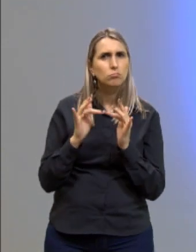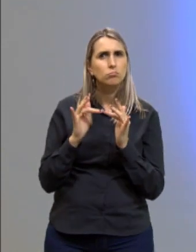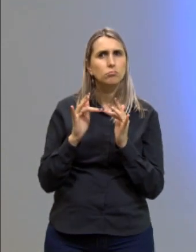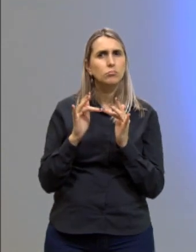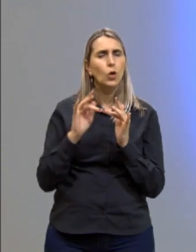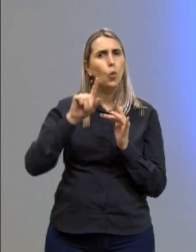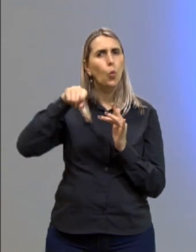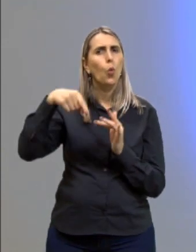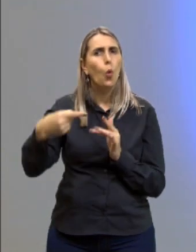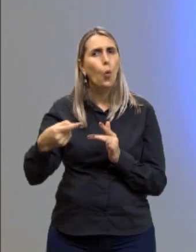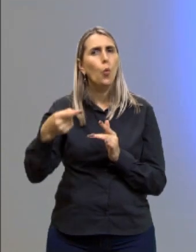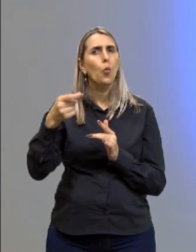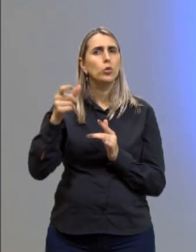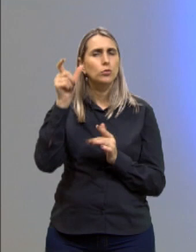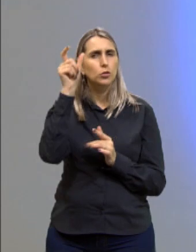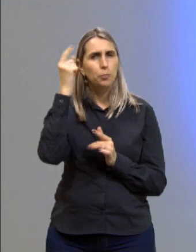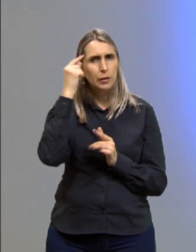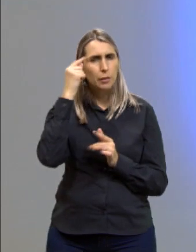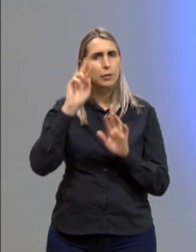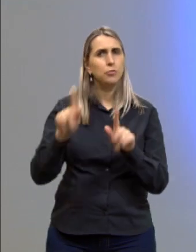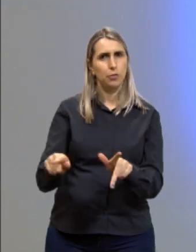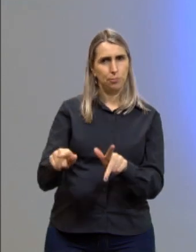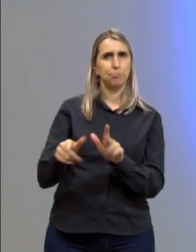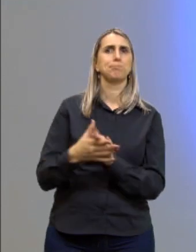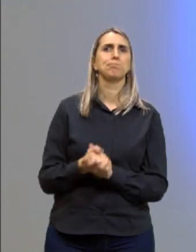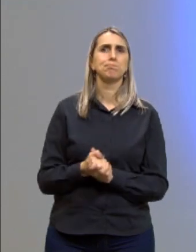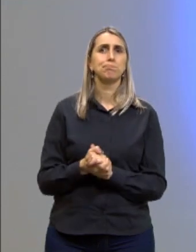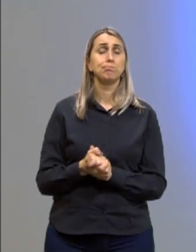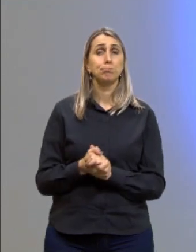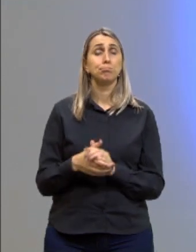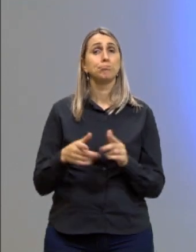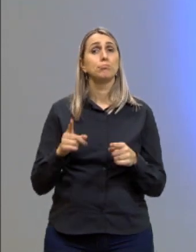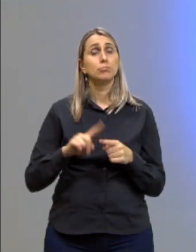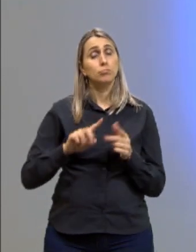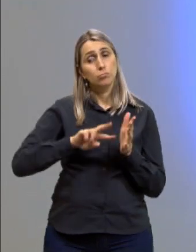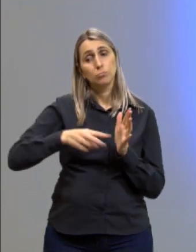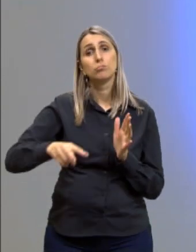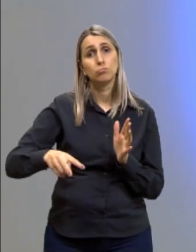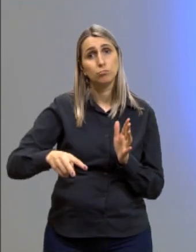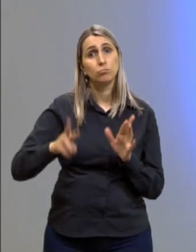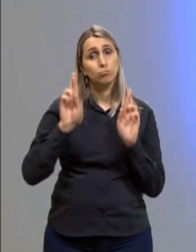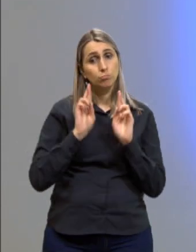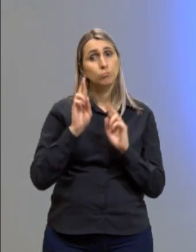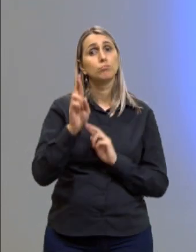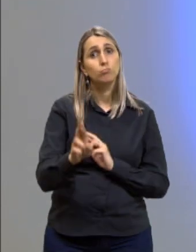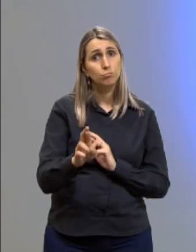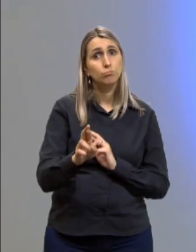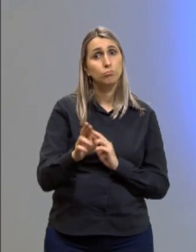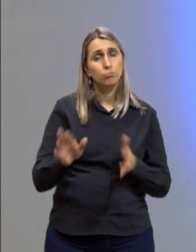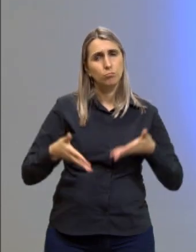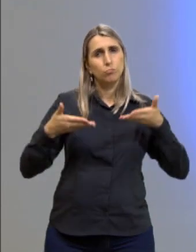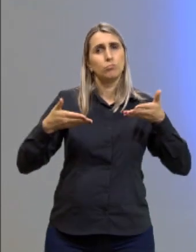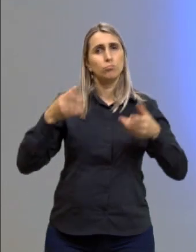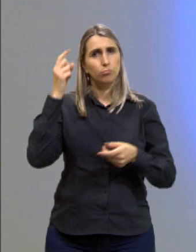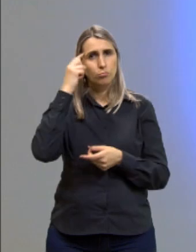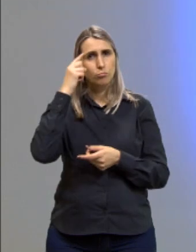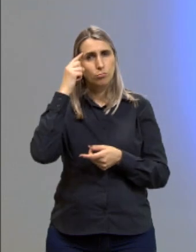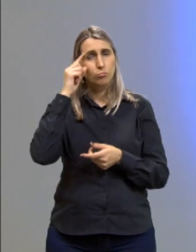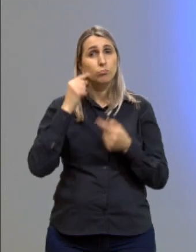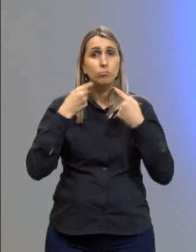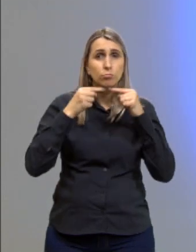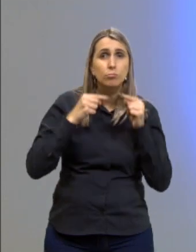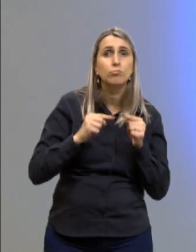correntes de pensamentos diferentes e, por consequência, ao estímulo do pensamento